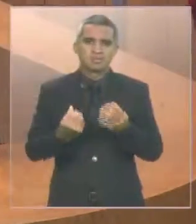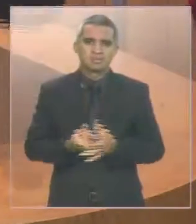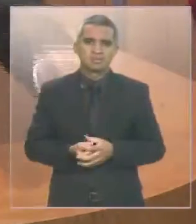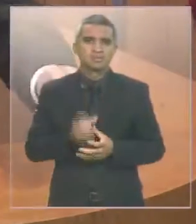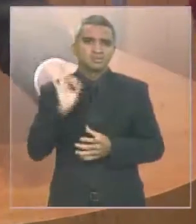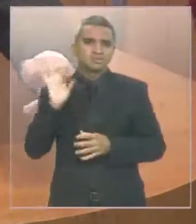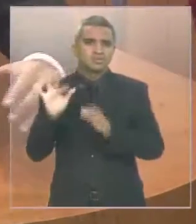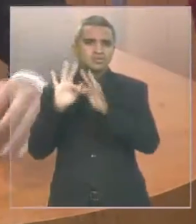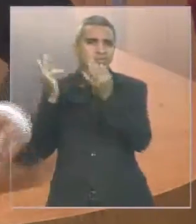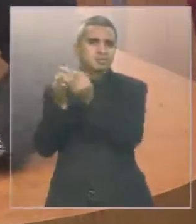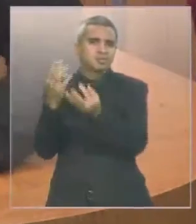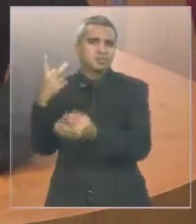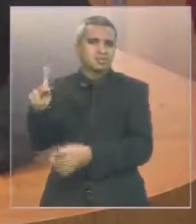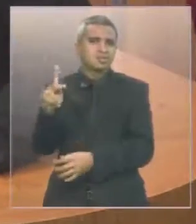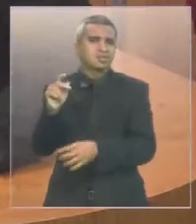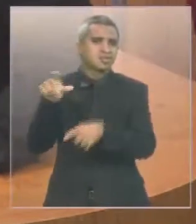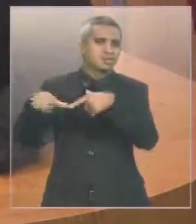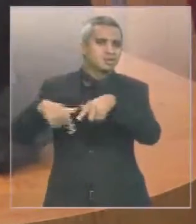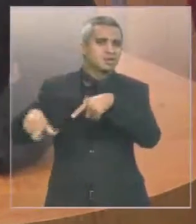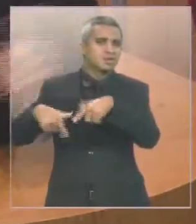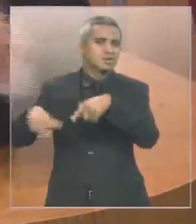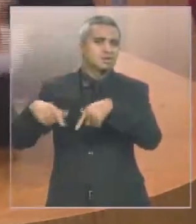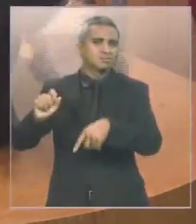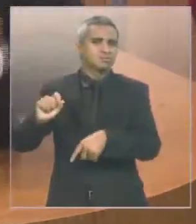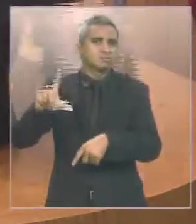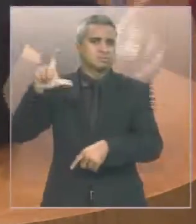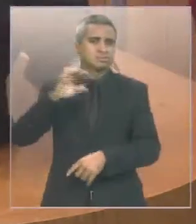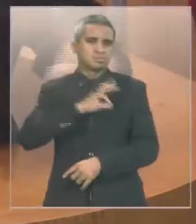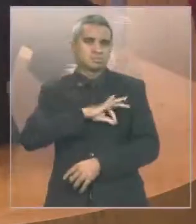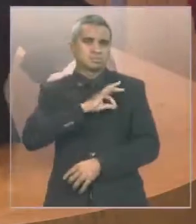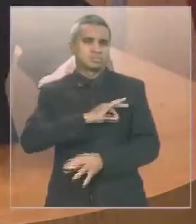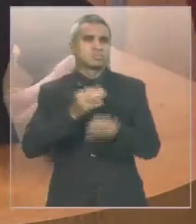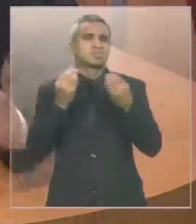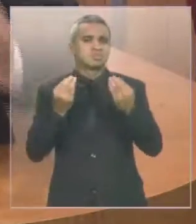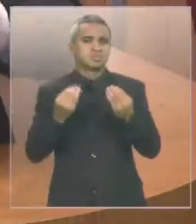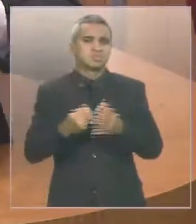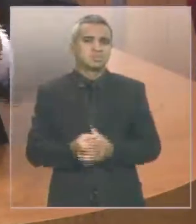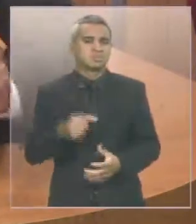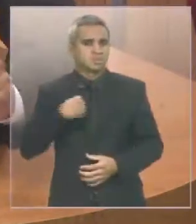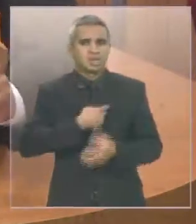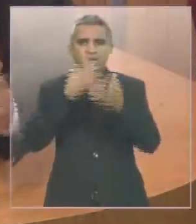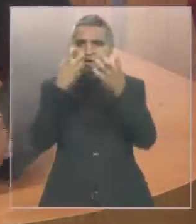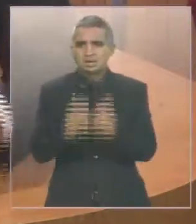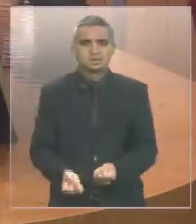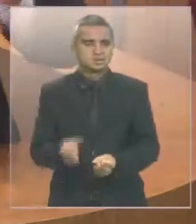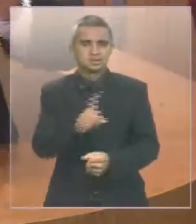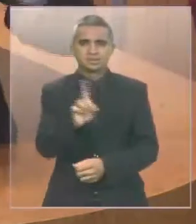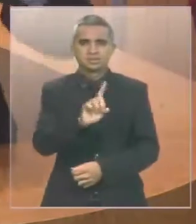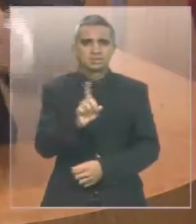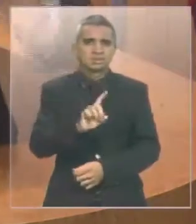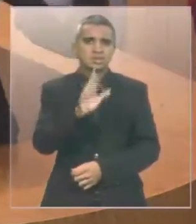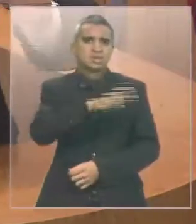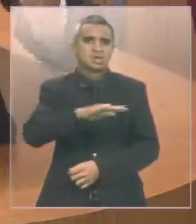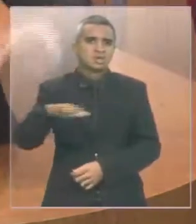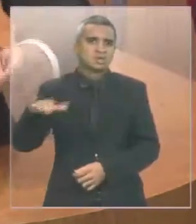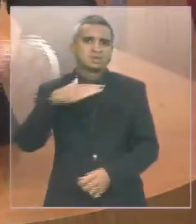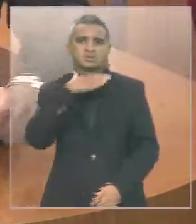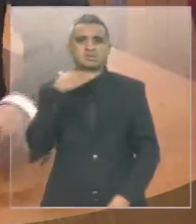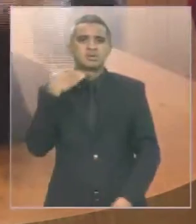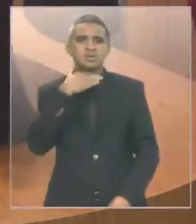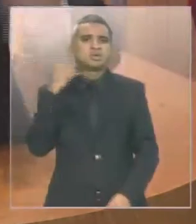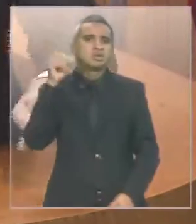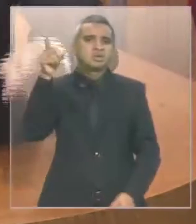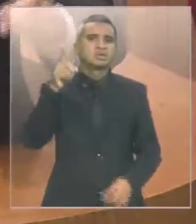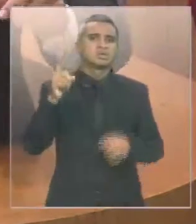e contra a população de Bacabal. Nós não podemos admitir mais que as crianças estejam morrendo nos hospitais de